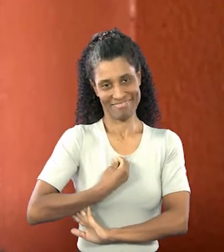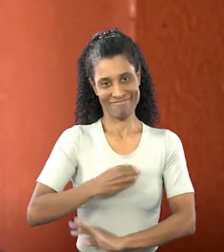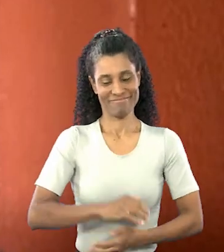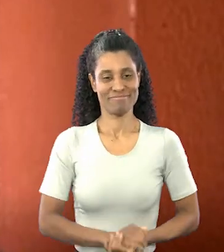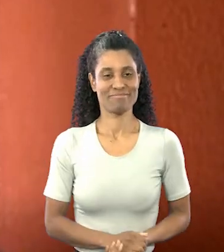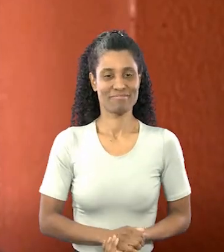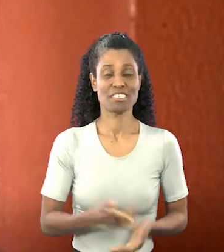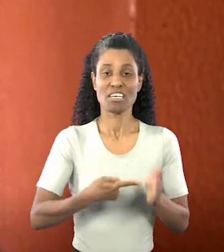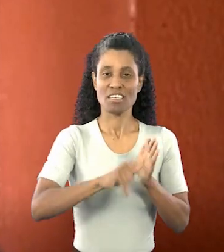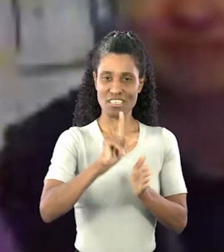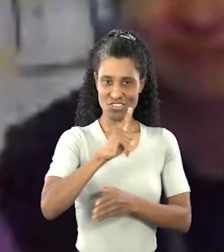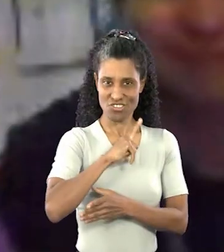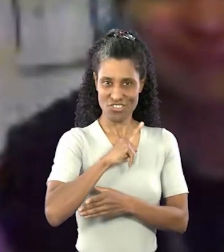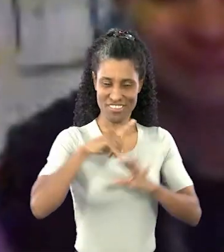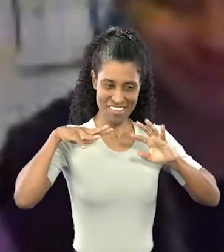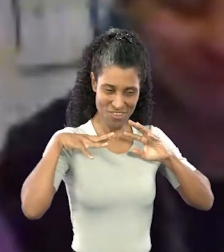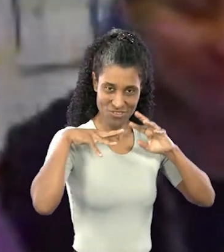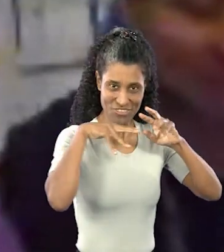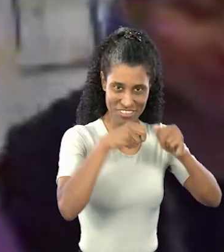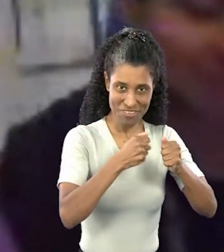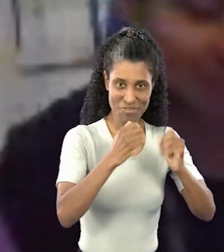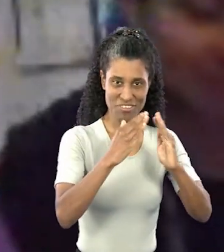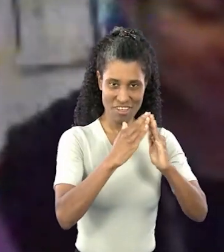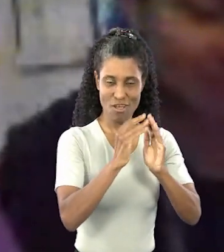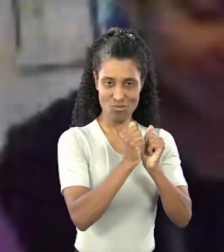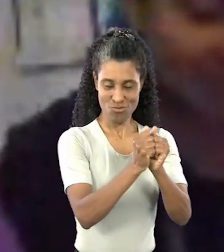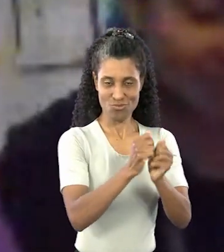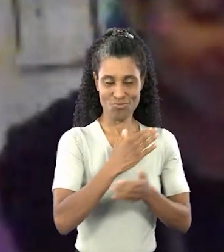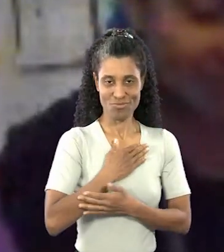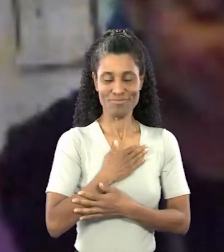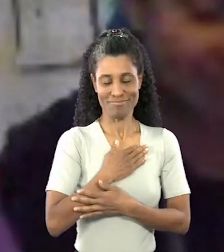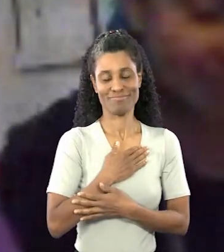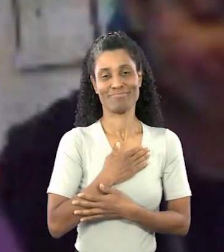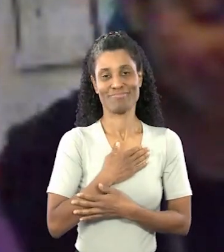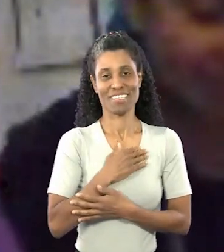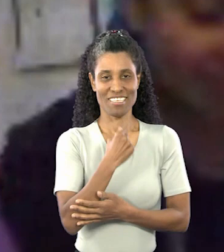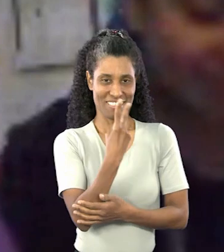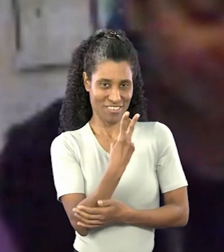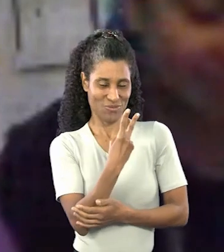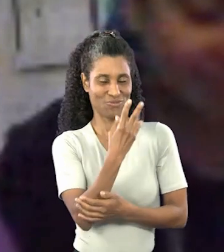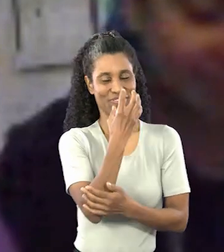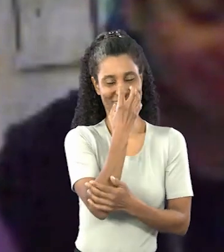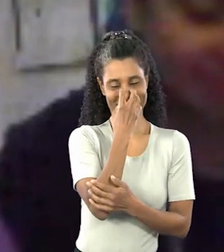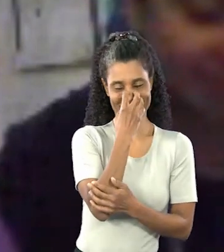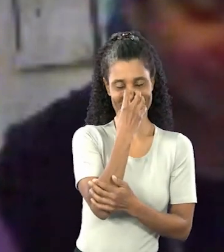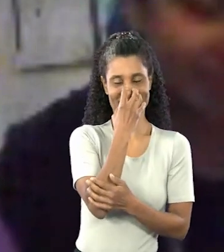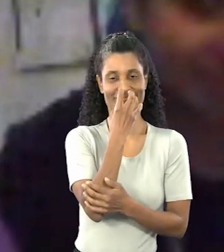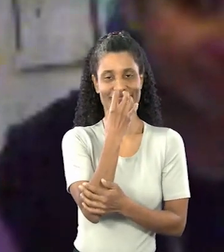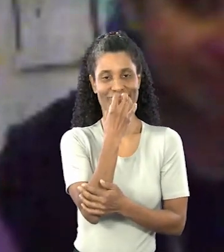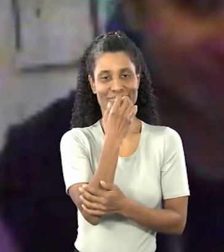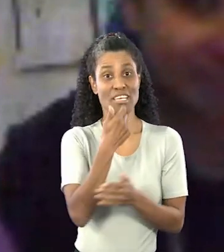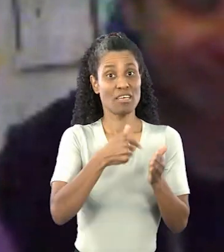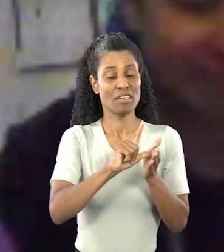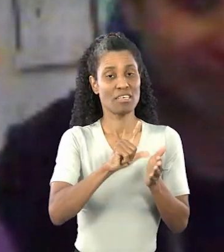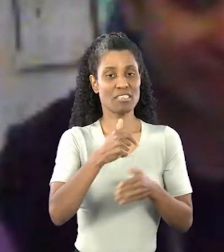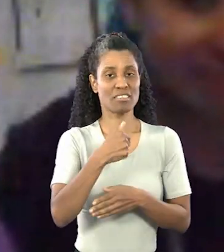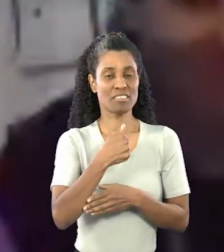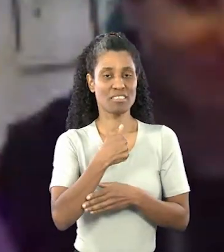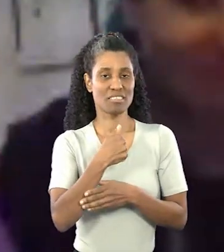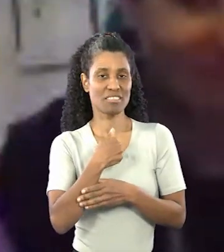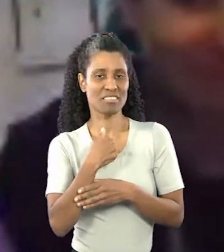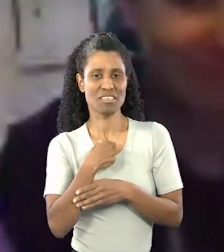a nossa qualidade de vida. Antes de ter as bichinhas assim em casa comigo, as duas cachorrinhas,